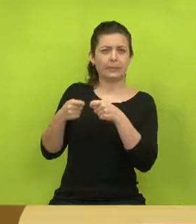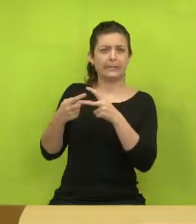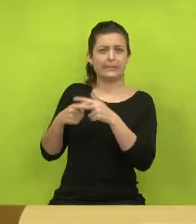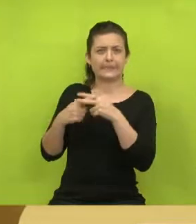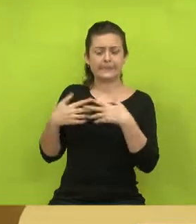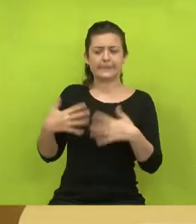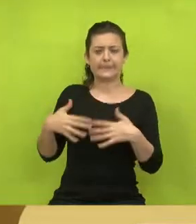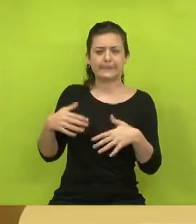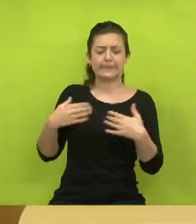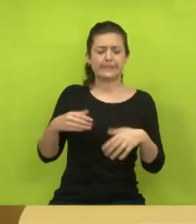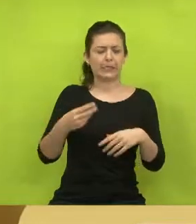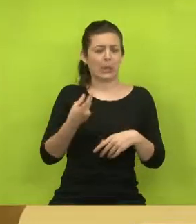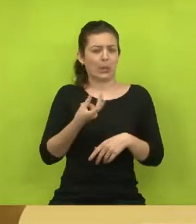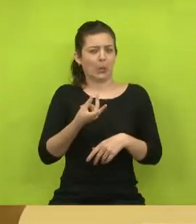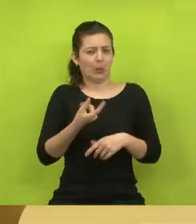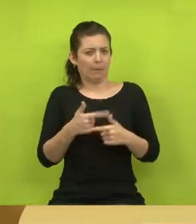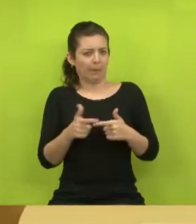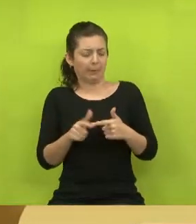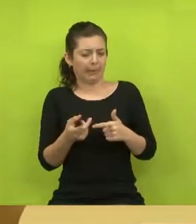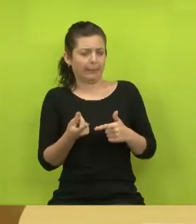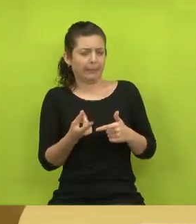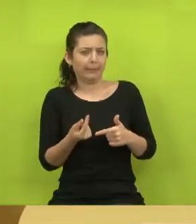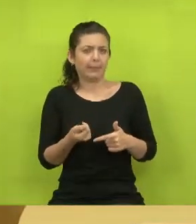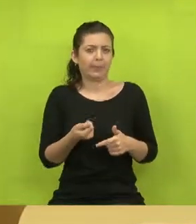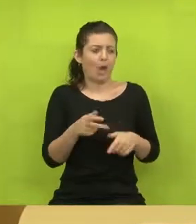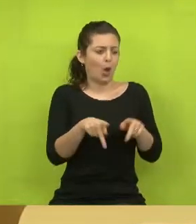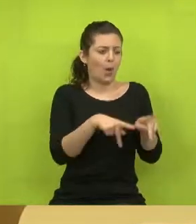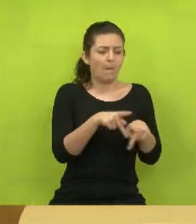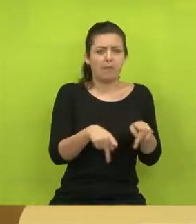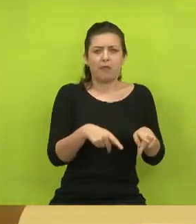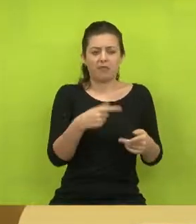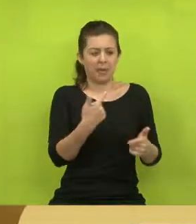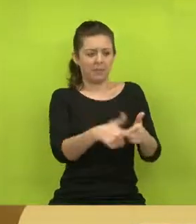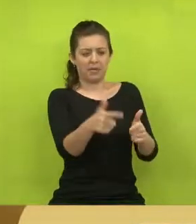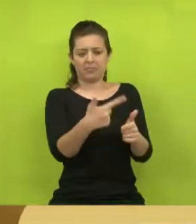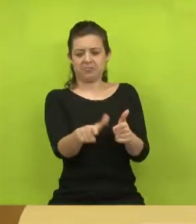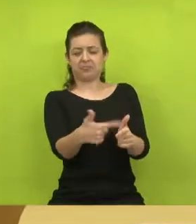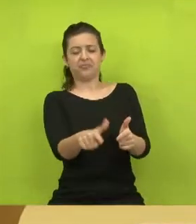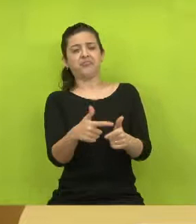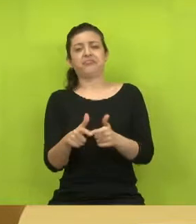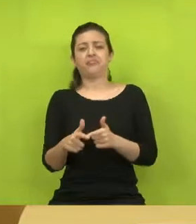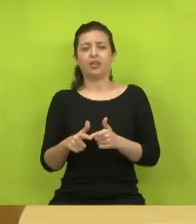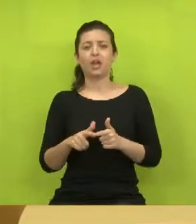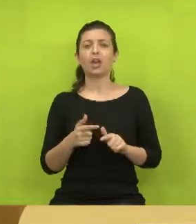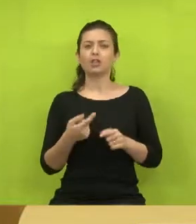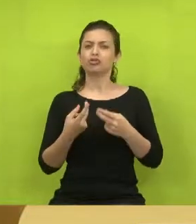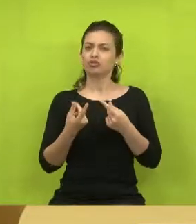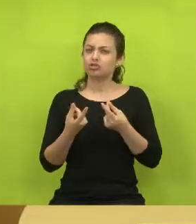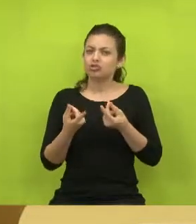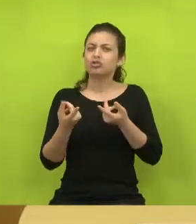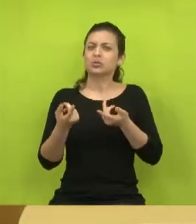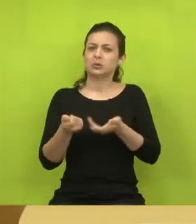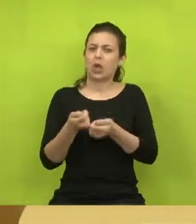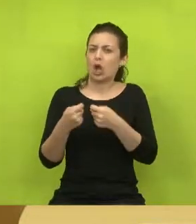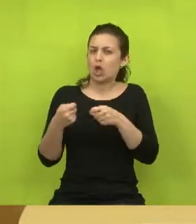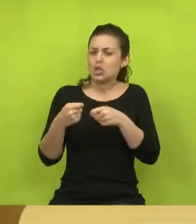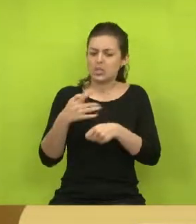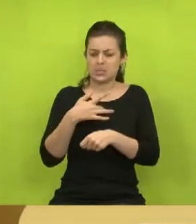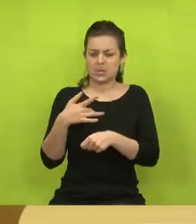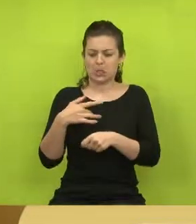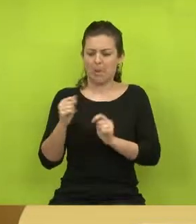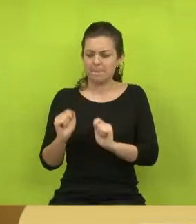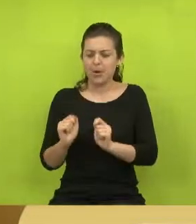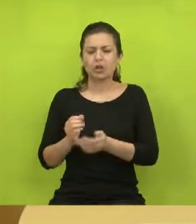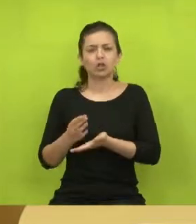nós estamos vivendo em crise e a população não pode pagar por isso. Porque esse dinheiro que vai ser economizado pode ser muito bem investido na saúde,